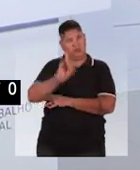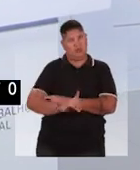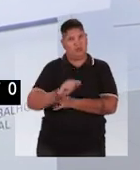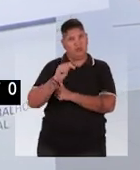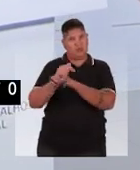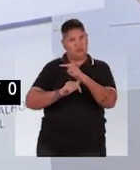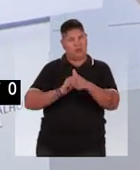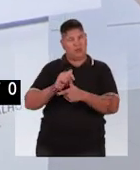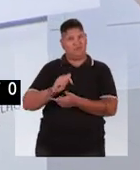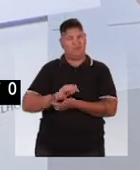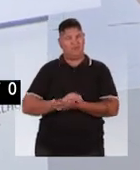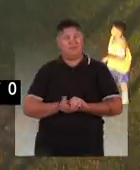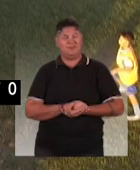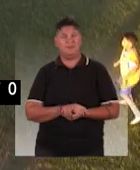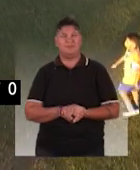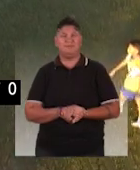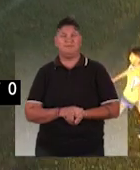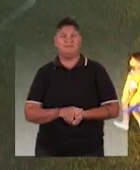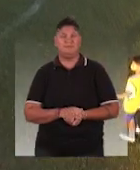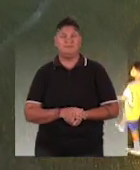campo do direito do trabalho.